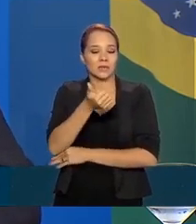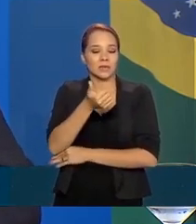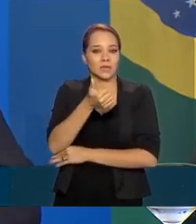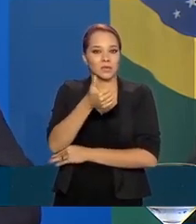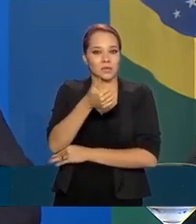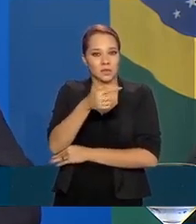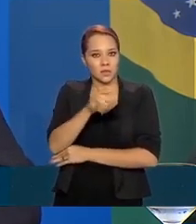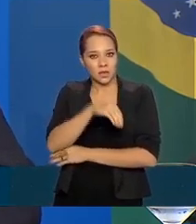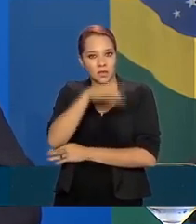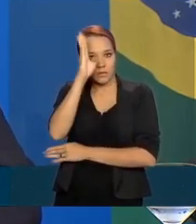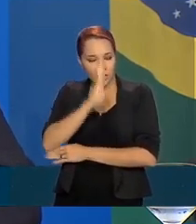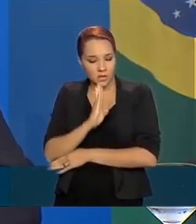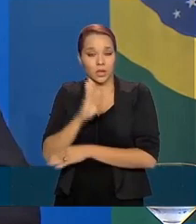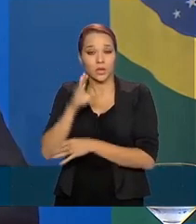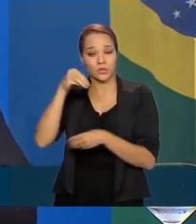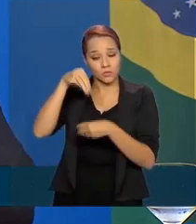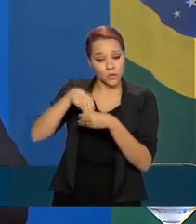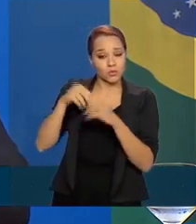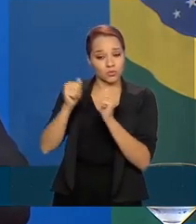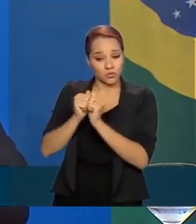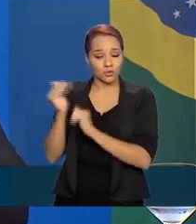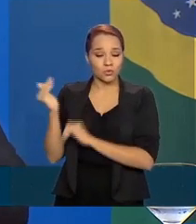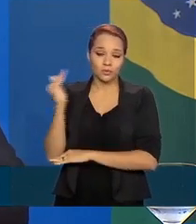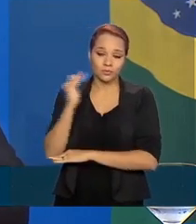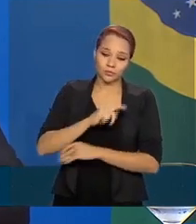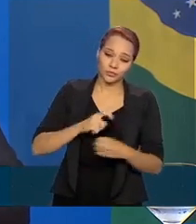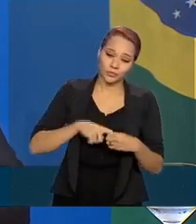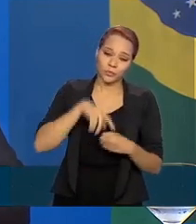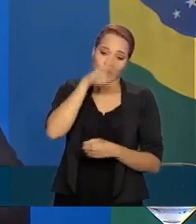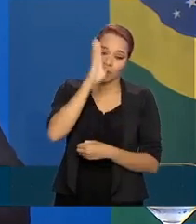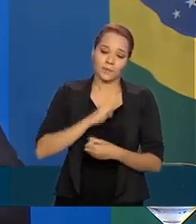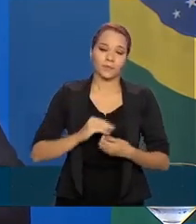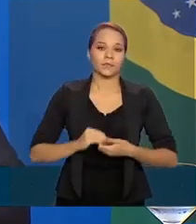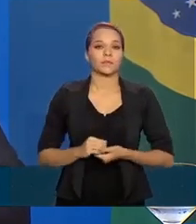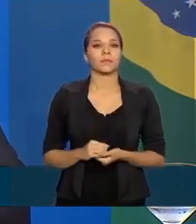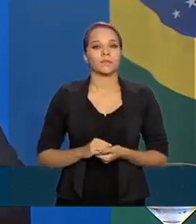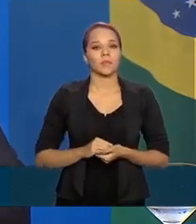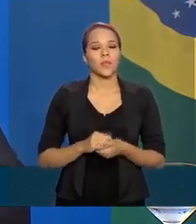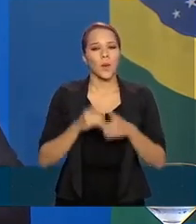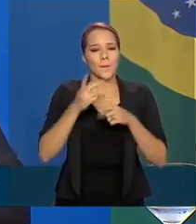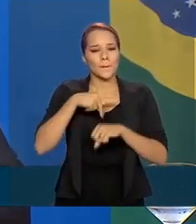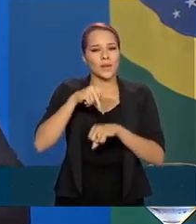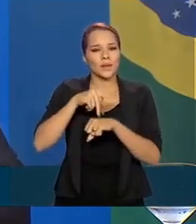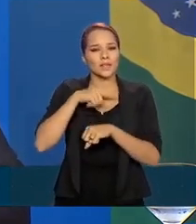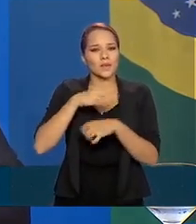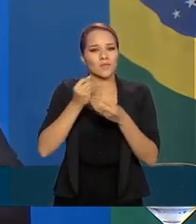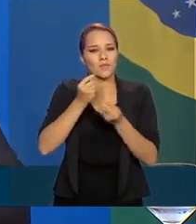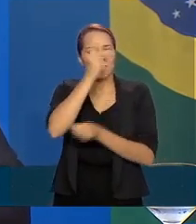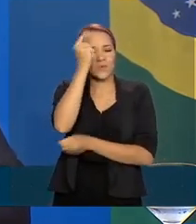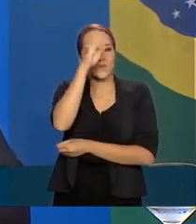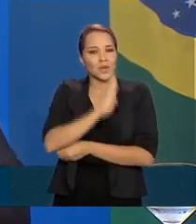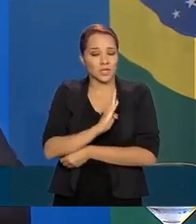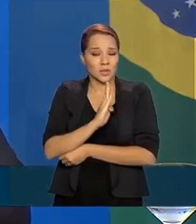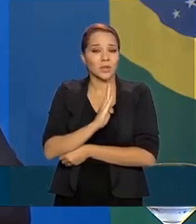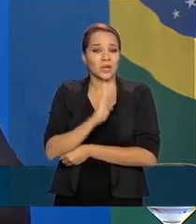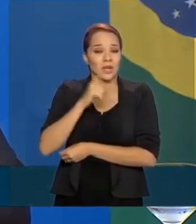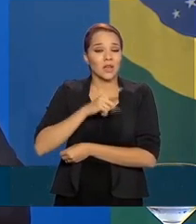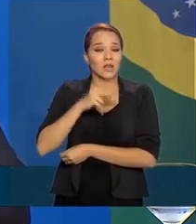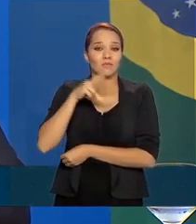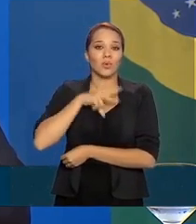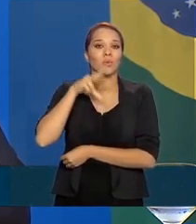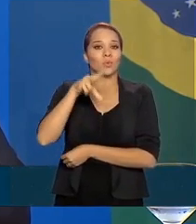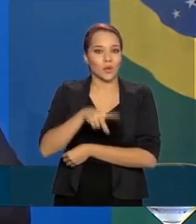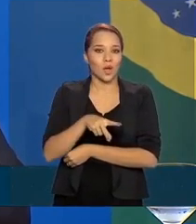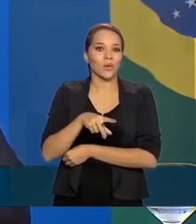natureza. Um país onde ainda se concentram muitos brasileiros em situação difícil é Portugal.